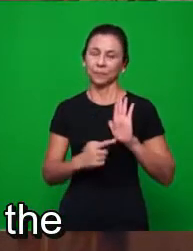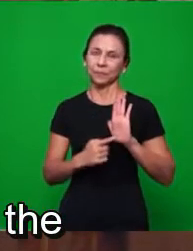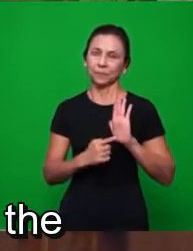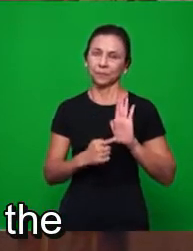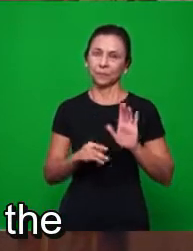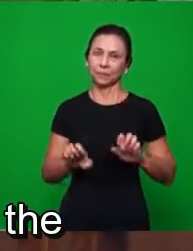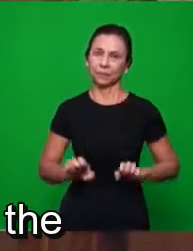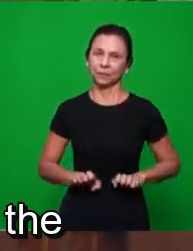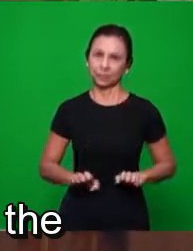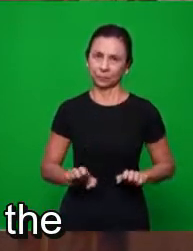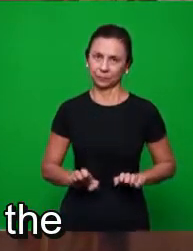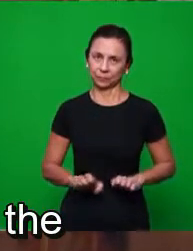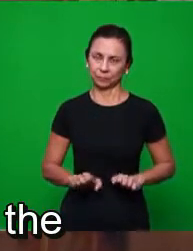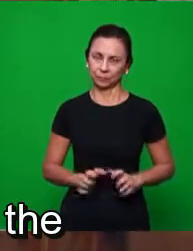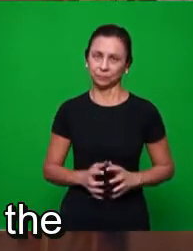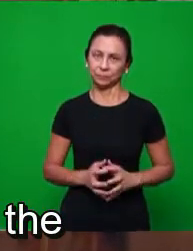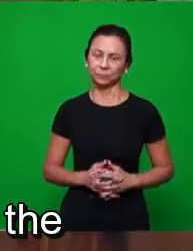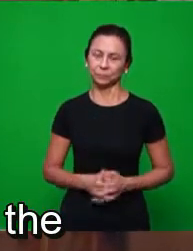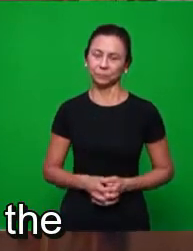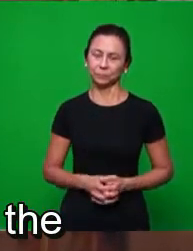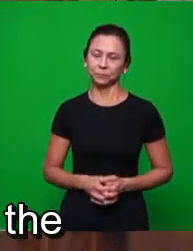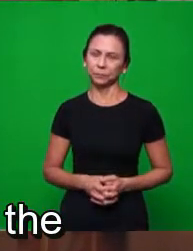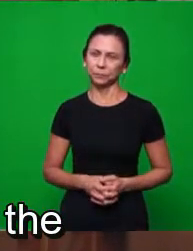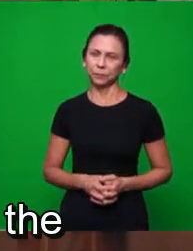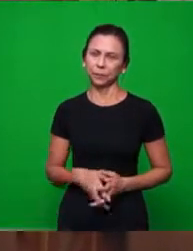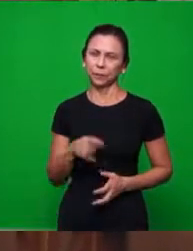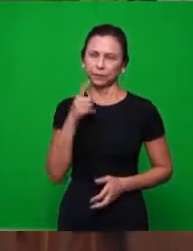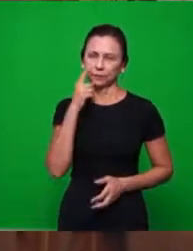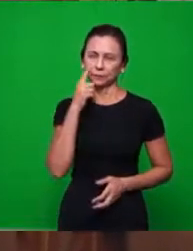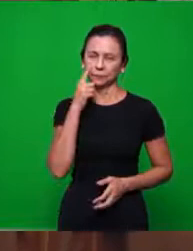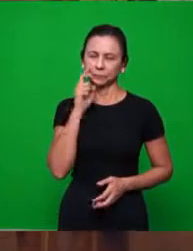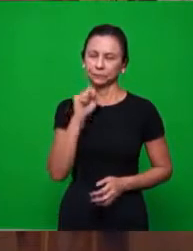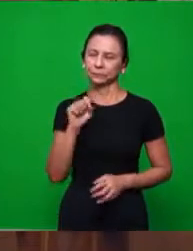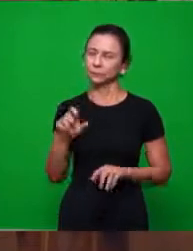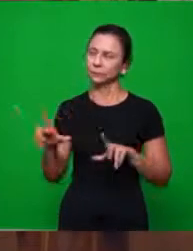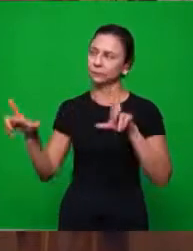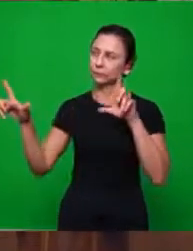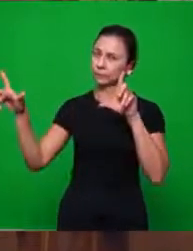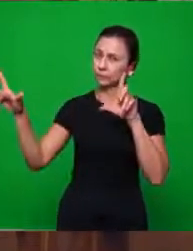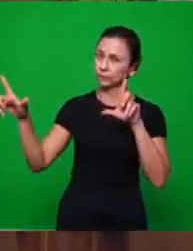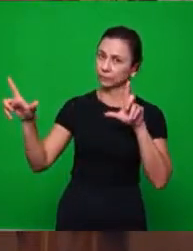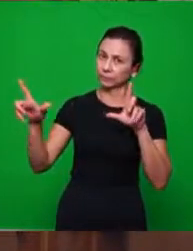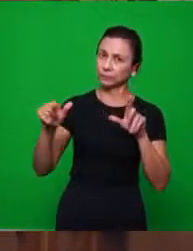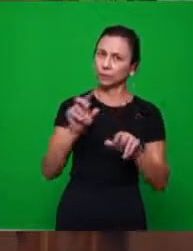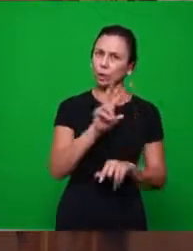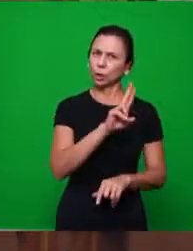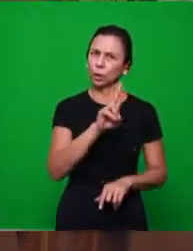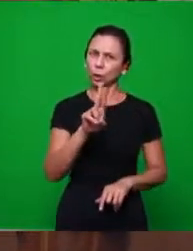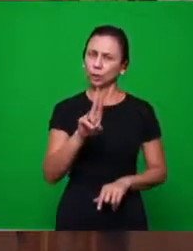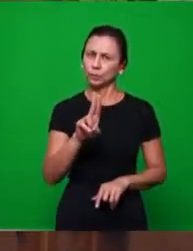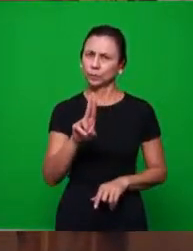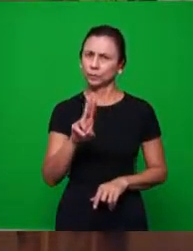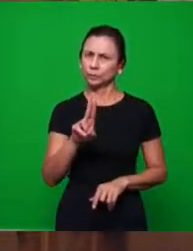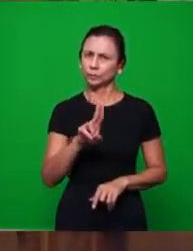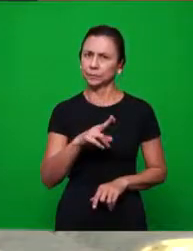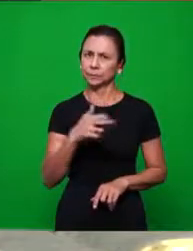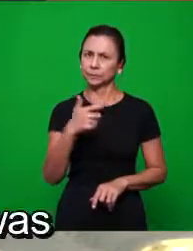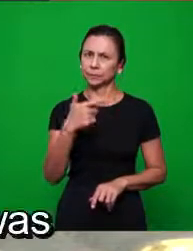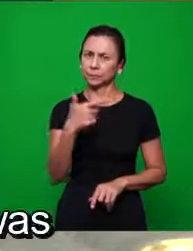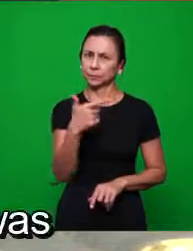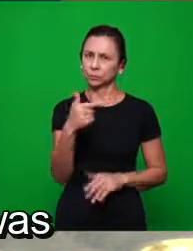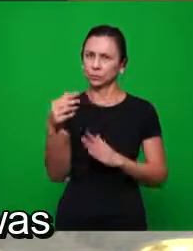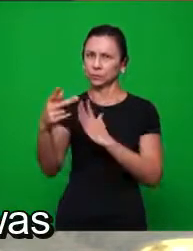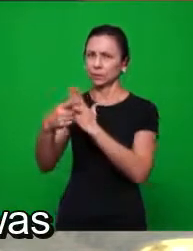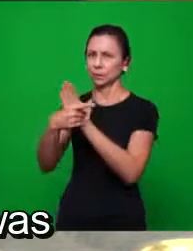Vamos à questão aqui. Cite o nome da segunda parábola proferida proferida